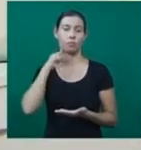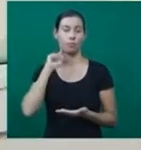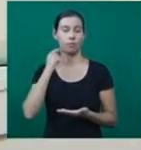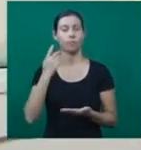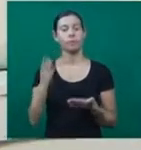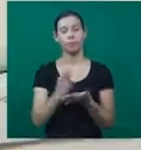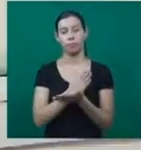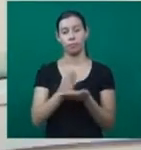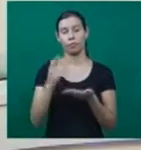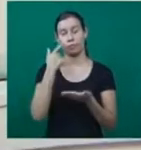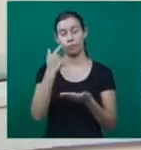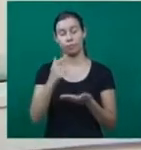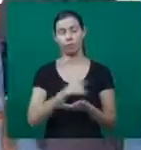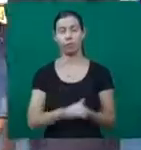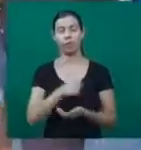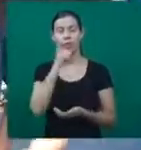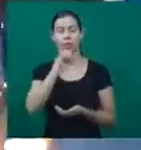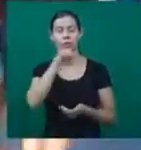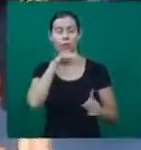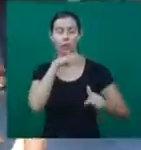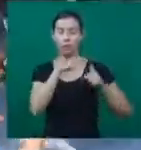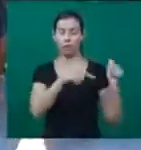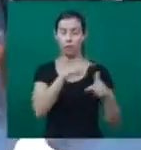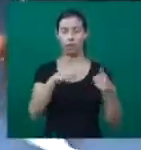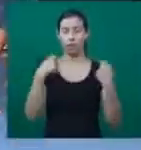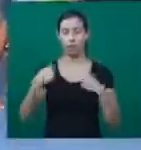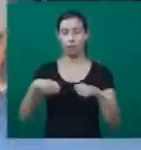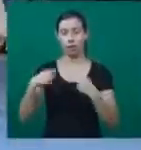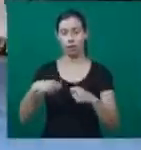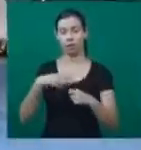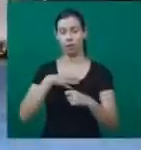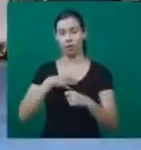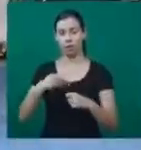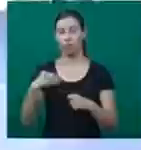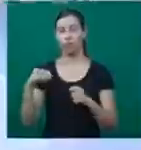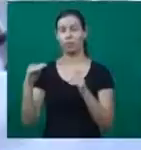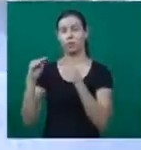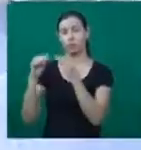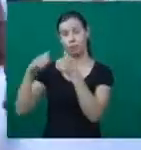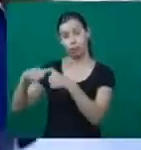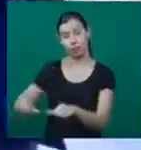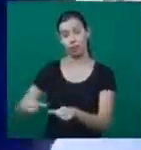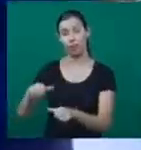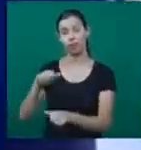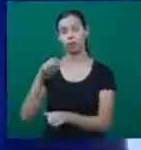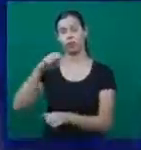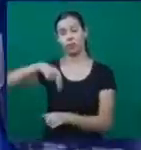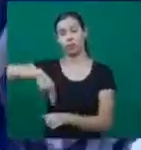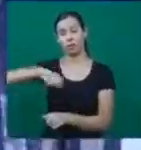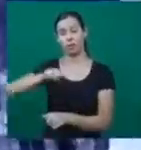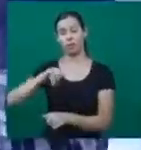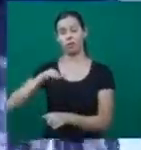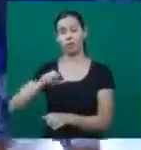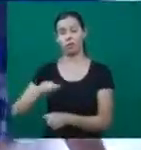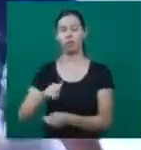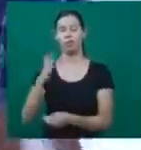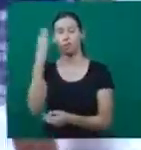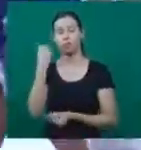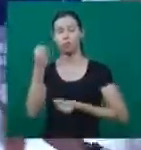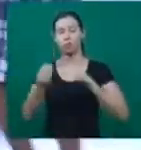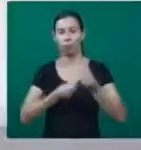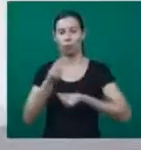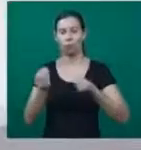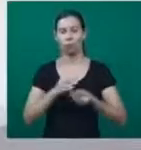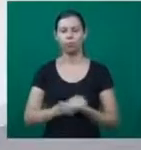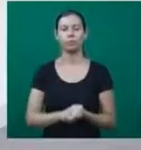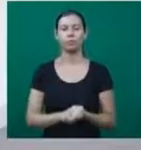destaques. Mães que trabalham fora e precisam deixar os filhos em uma escolinha. Você vai saber como funcionam os naicas em Uberlândia.